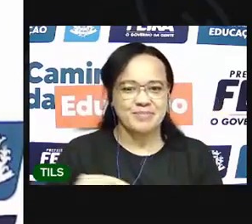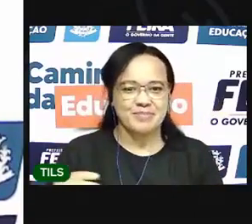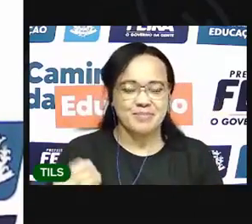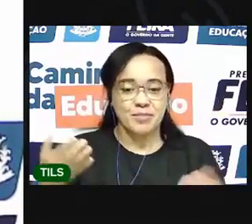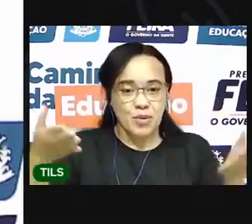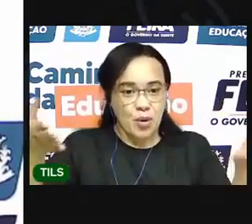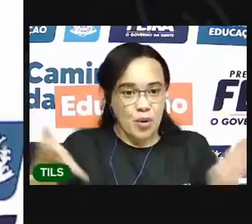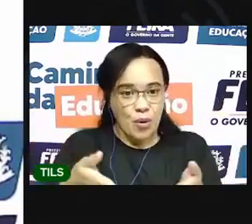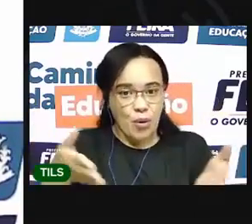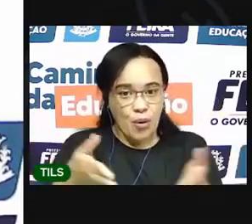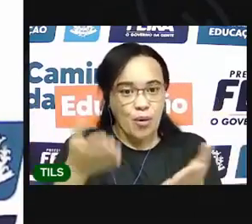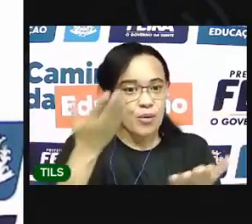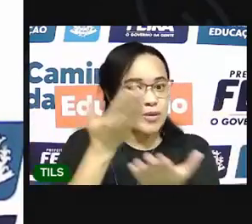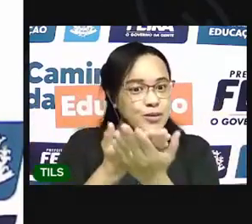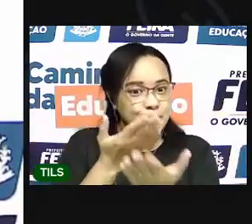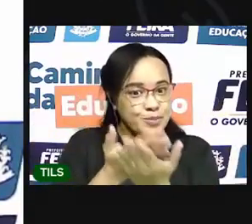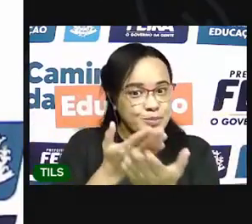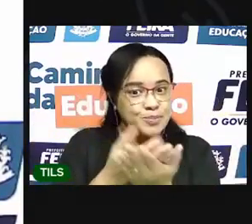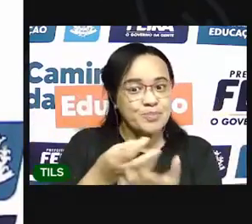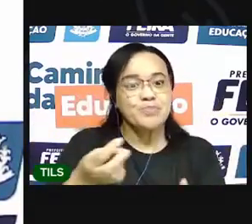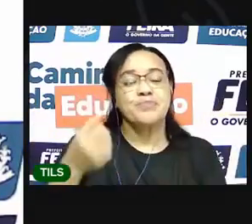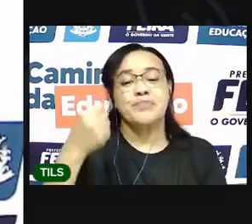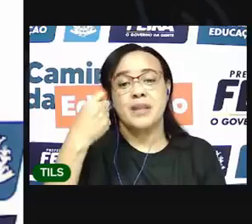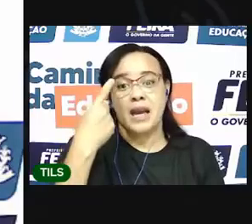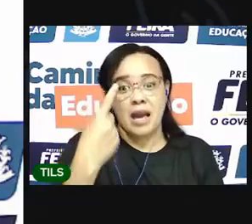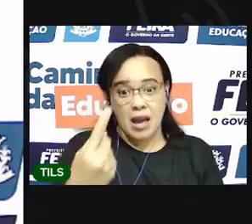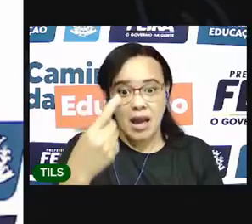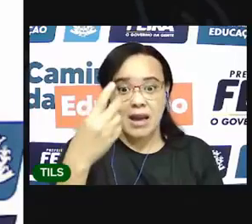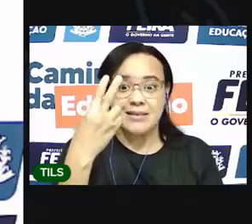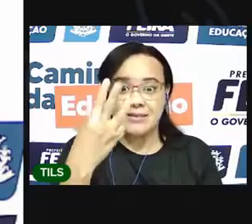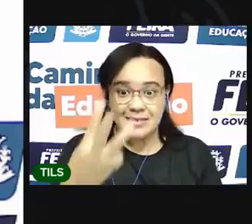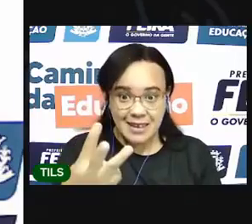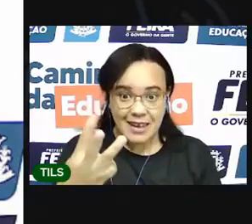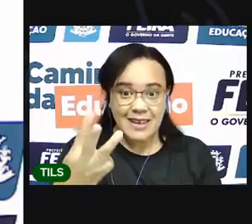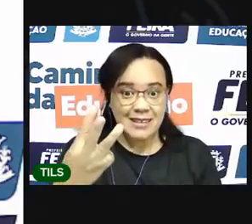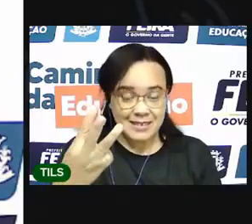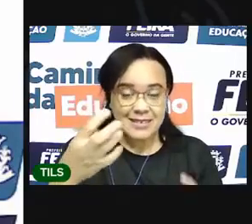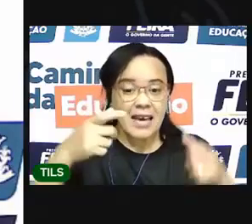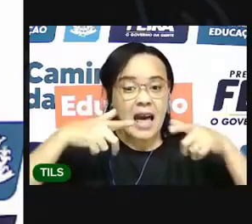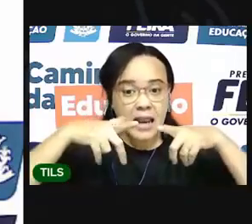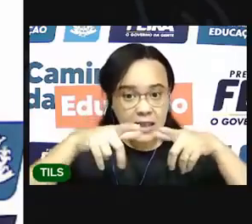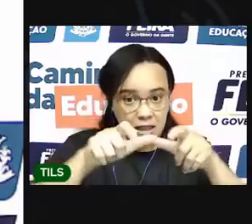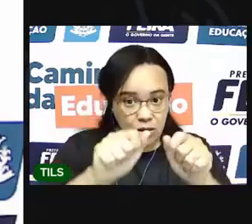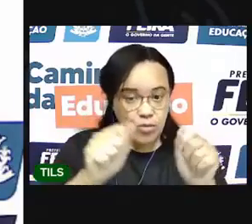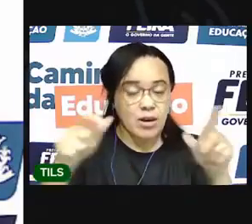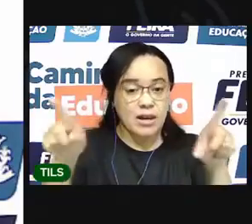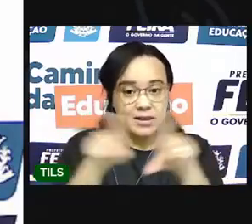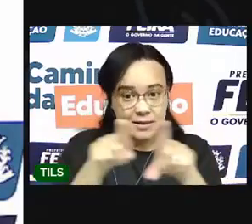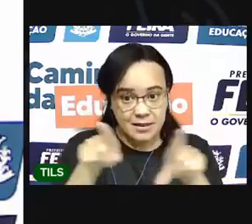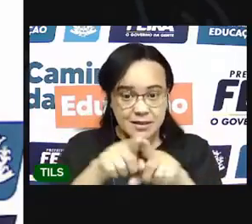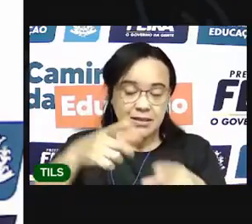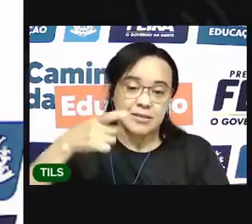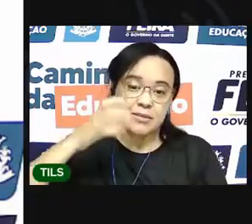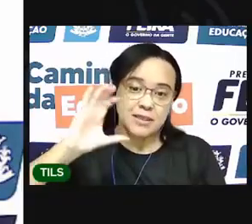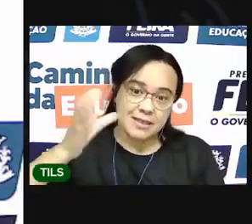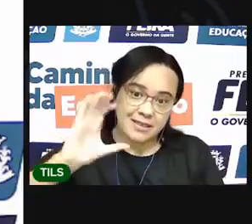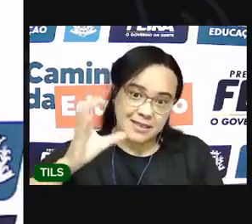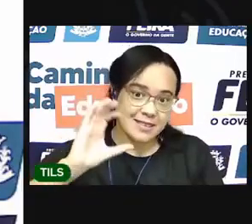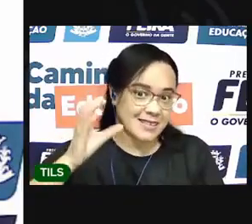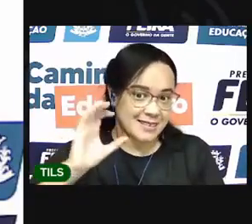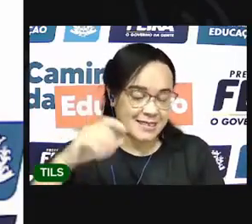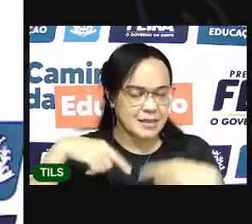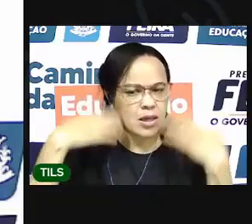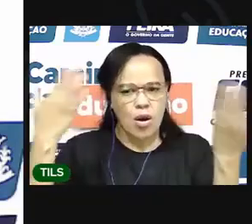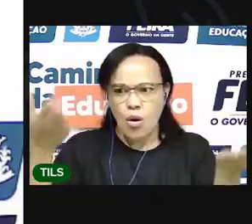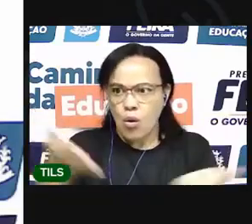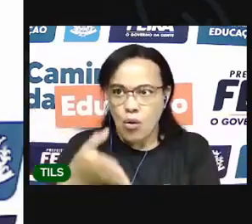Hoje é a nossa aula 13, aula de linguagens e ciências humanas. A gente vai aprender sobre a